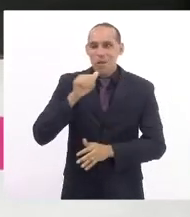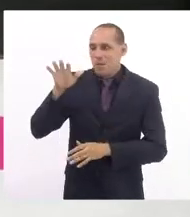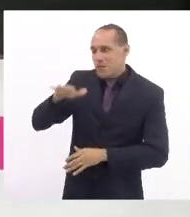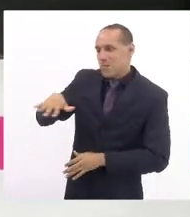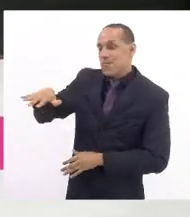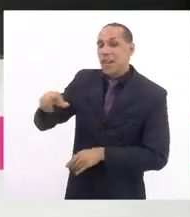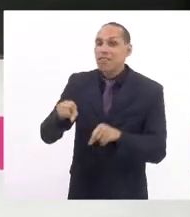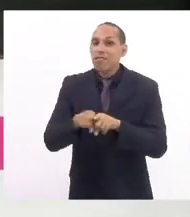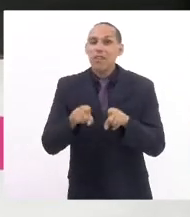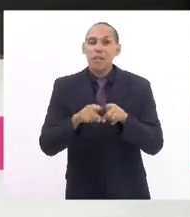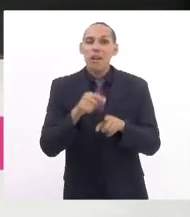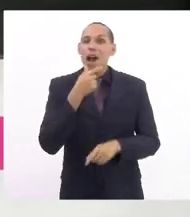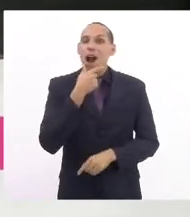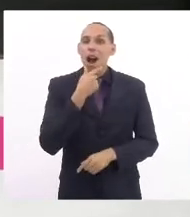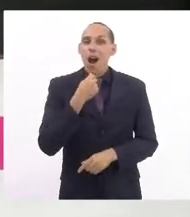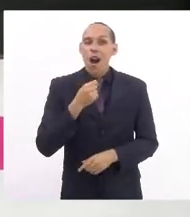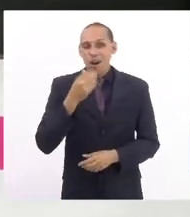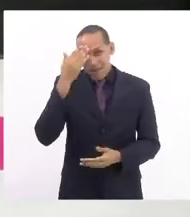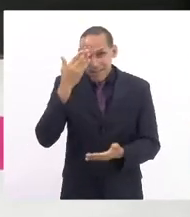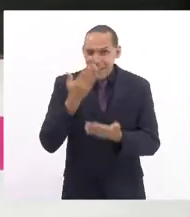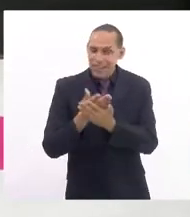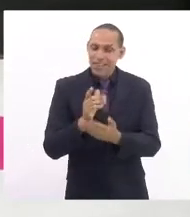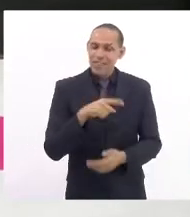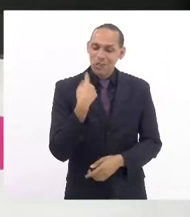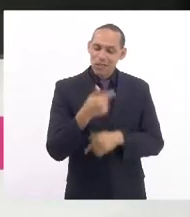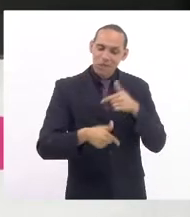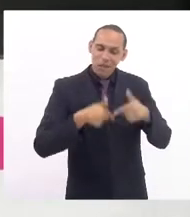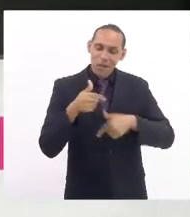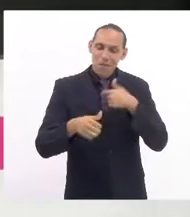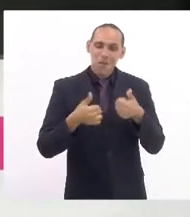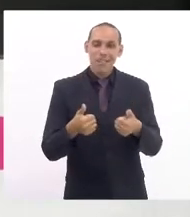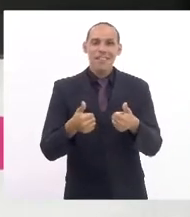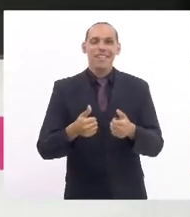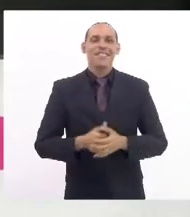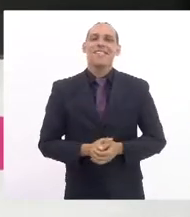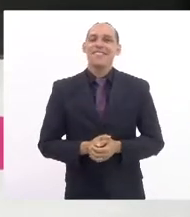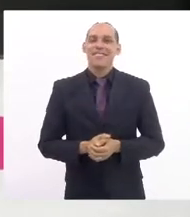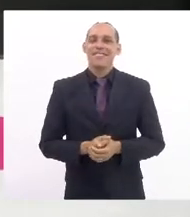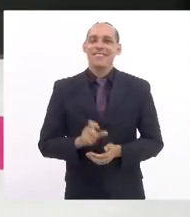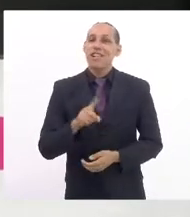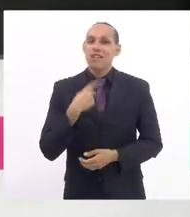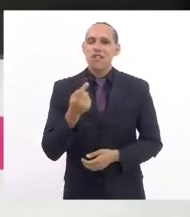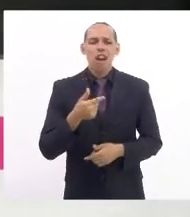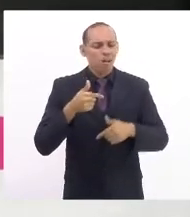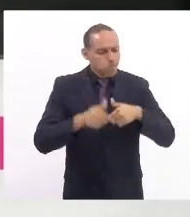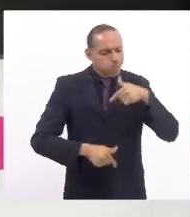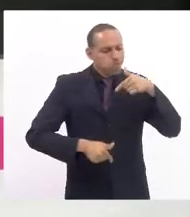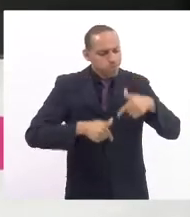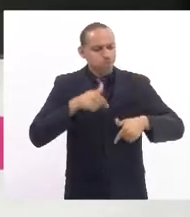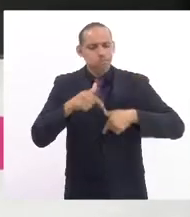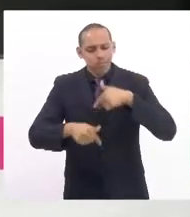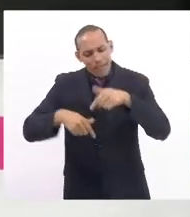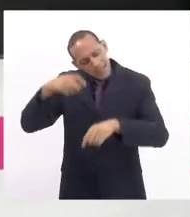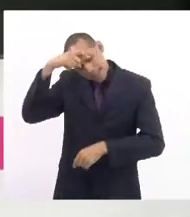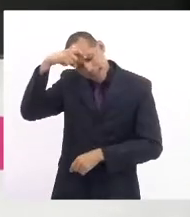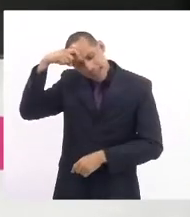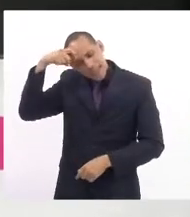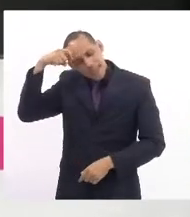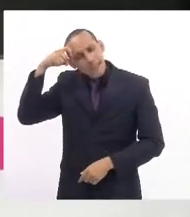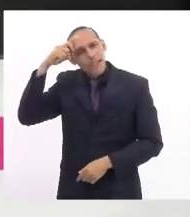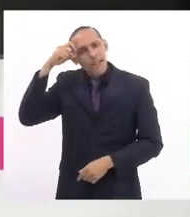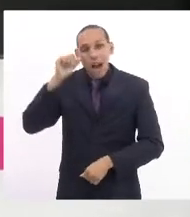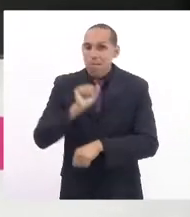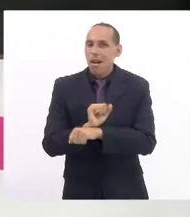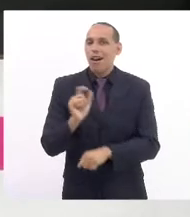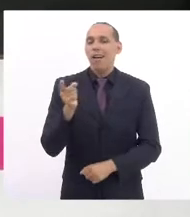confiam no nosso trabalho. nós temos aí lutado e trabalhado incessantemente, tem o Estado praticamente